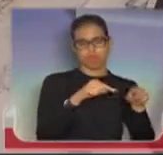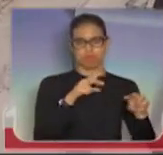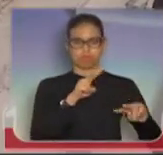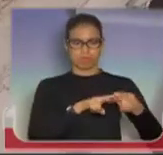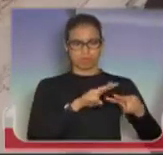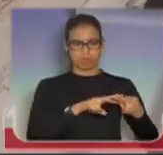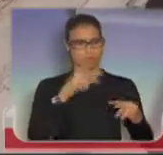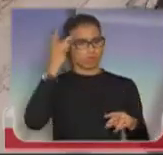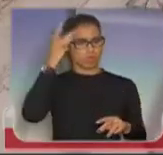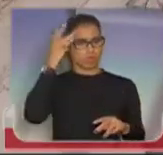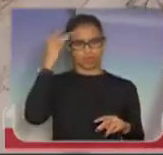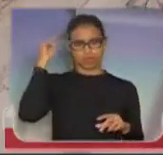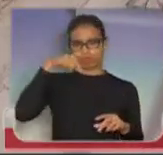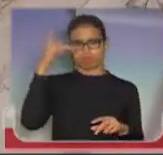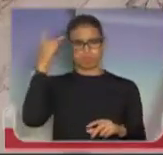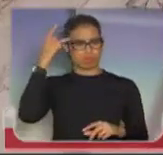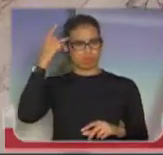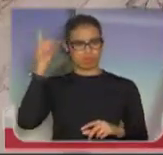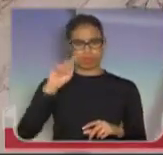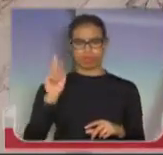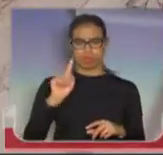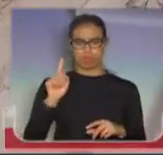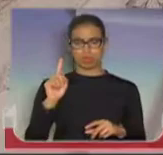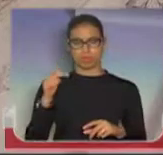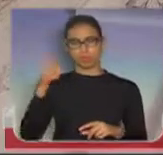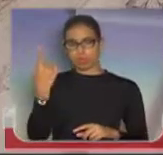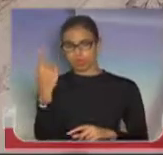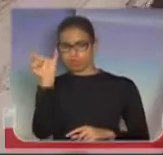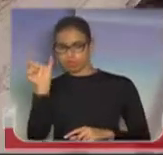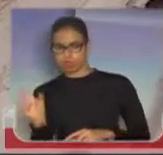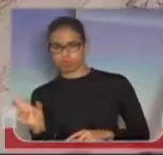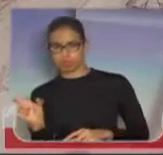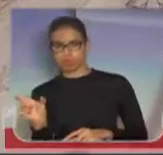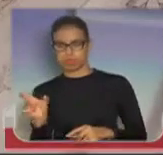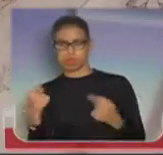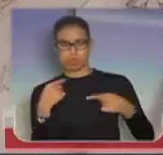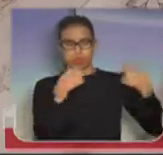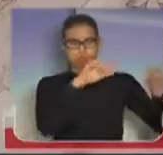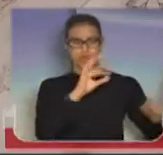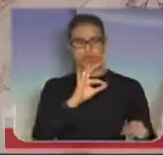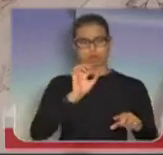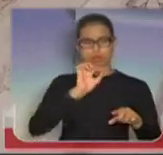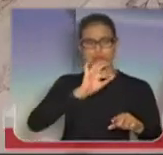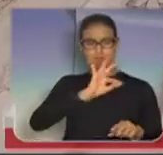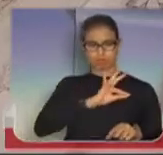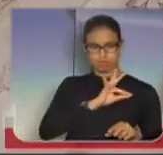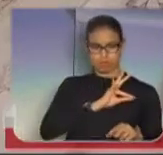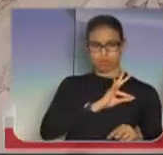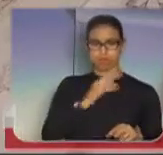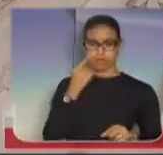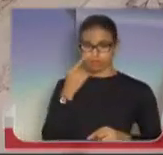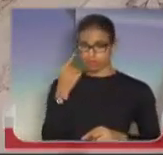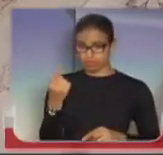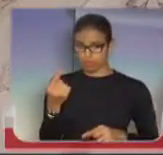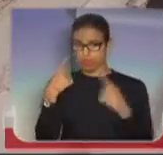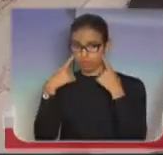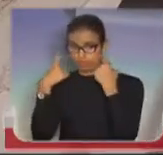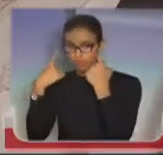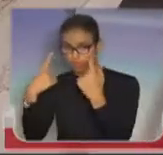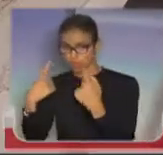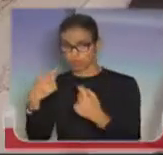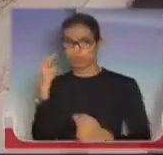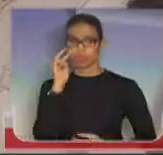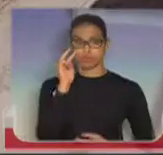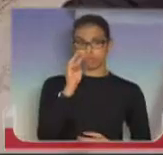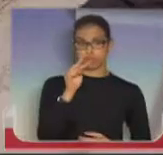pelas características, o preso atacando o agente de segurança. vão ver a violência do cara. Vocês vão ver o que